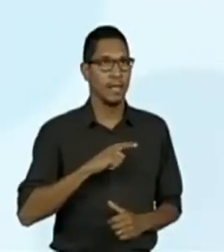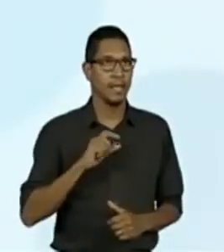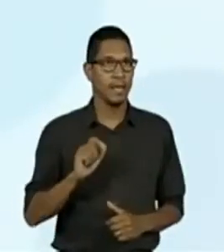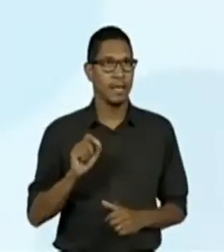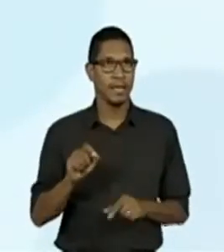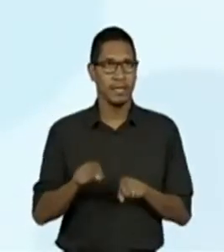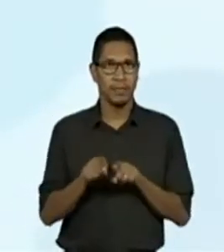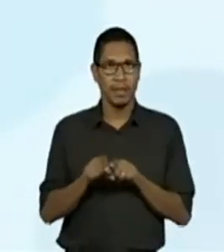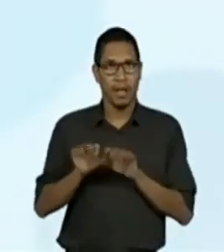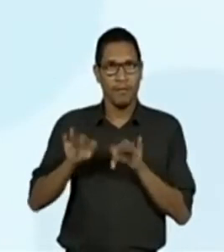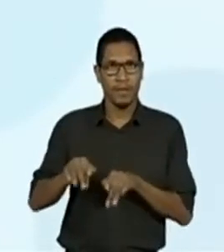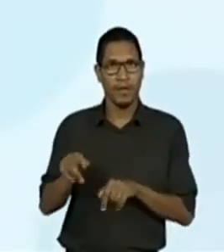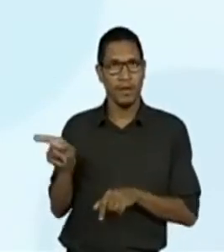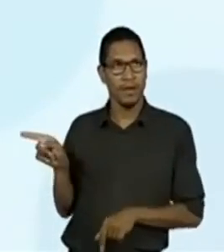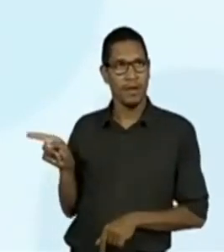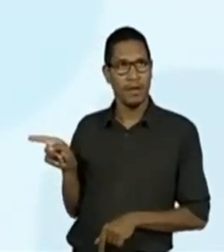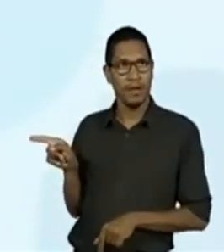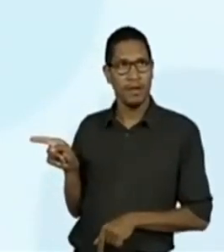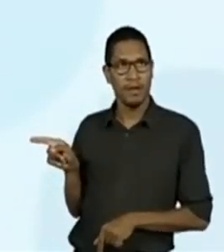vocês estão emendando tudo,